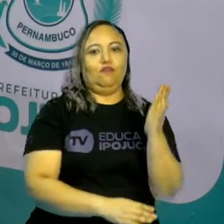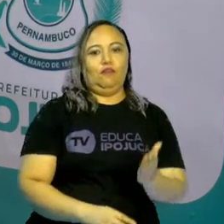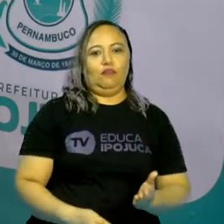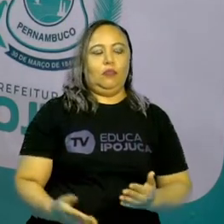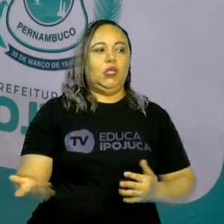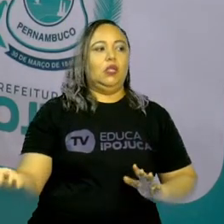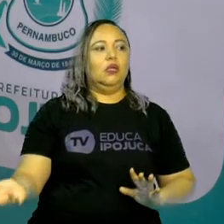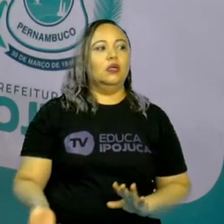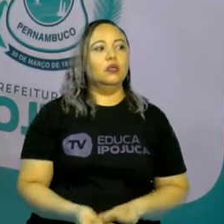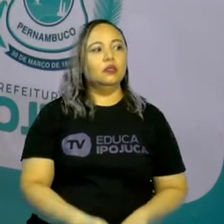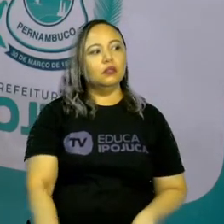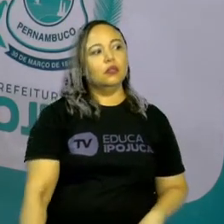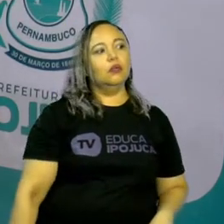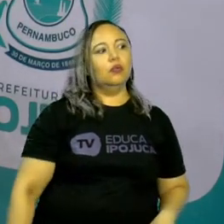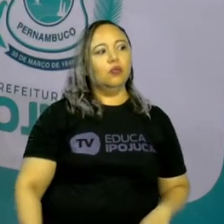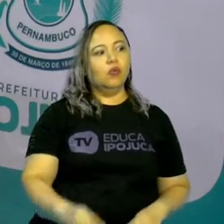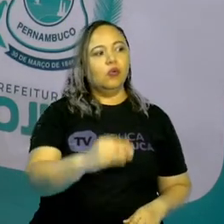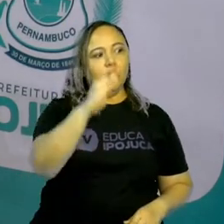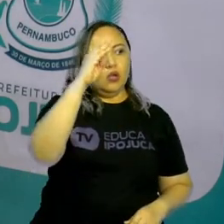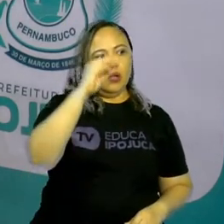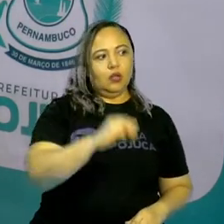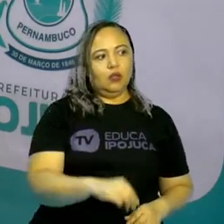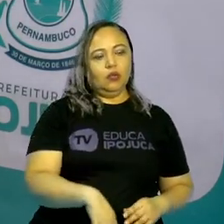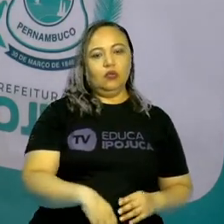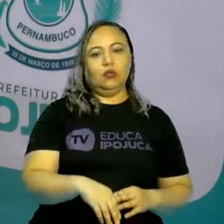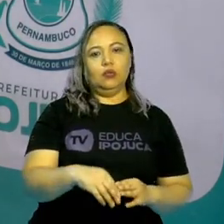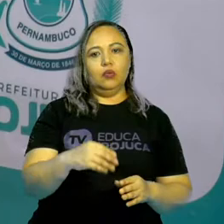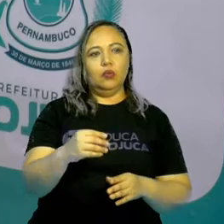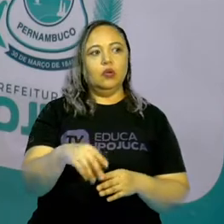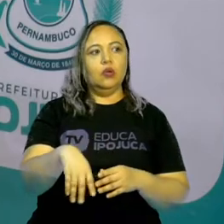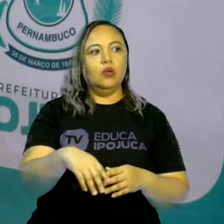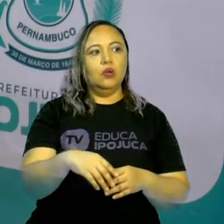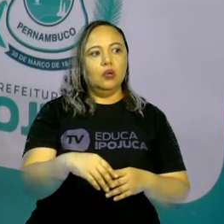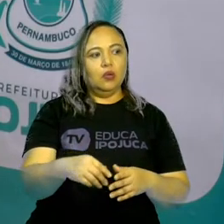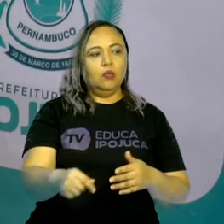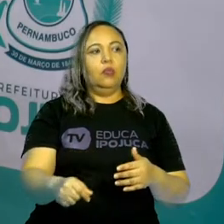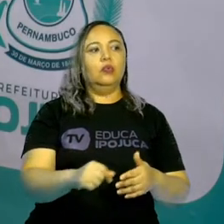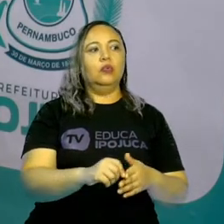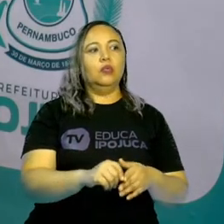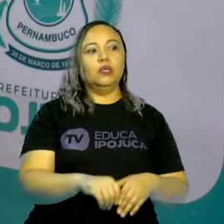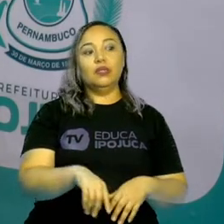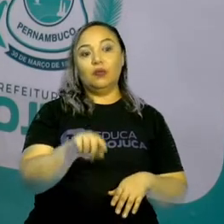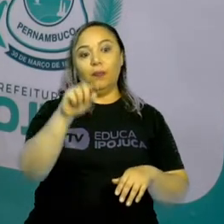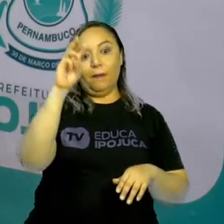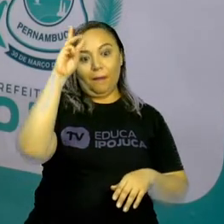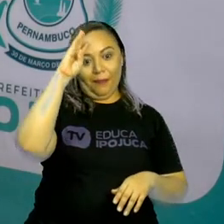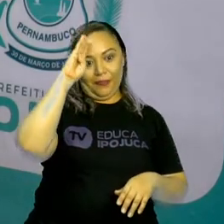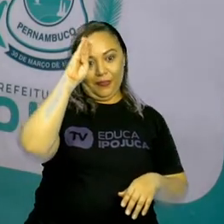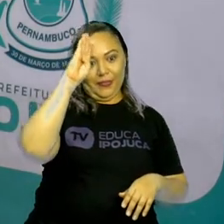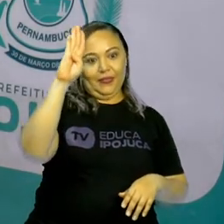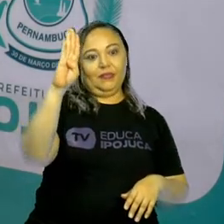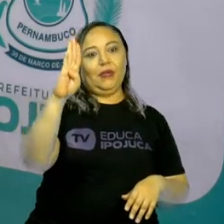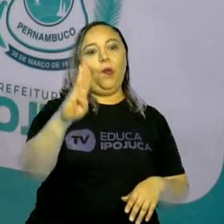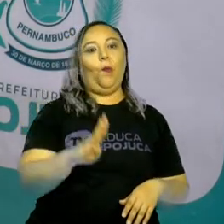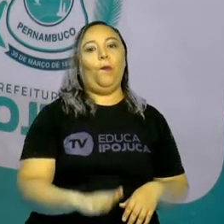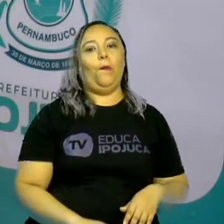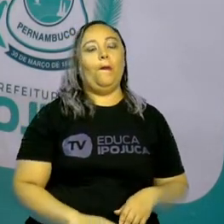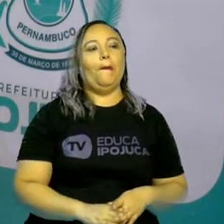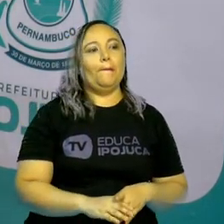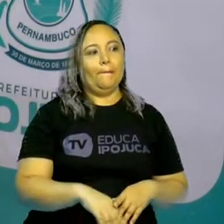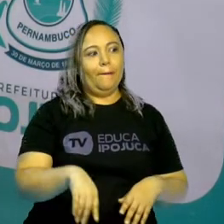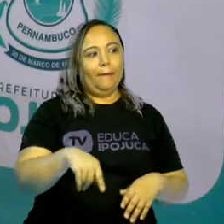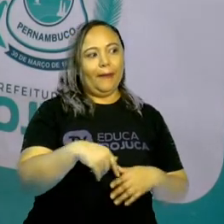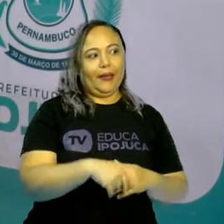instrumento, o principal material que eles usam. É a madeira para